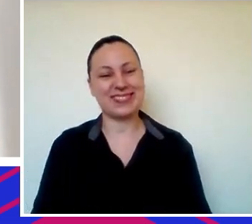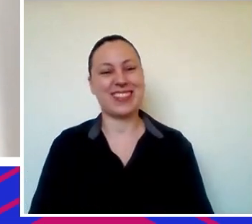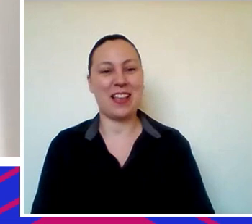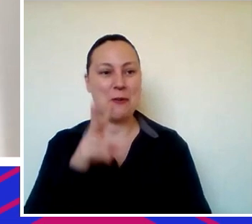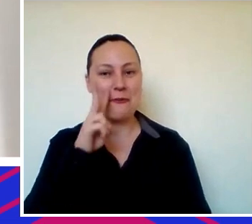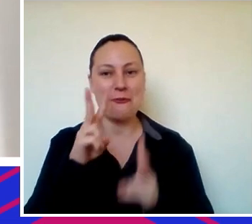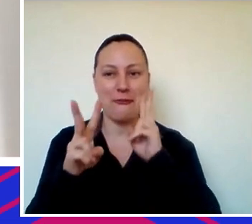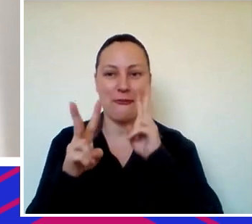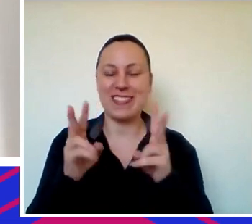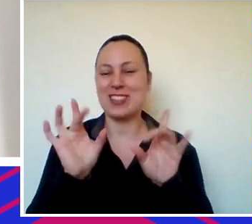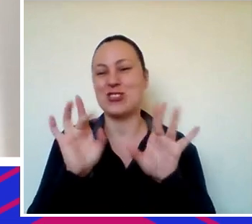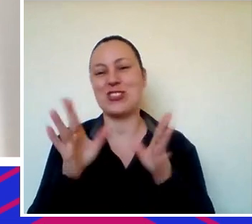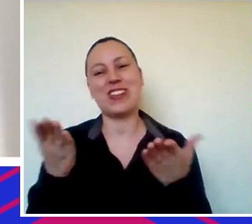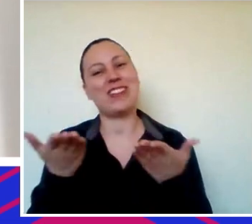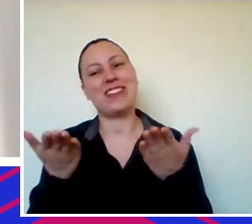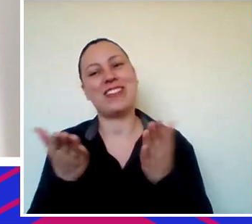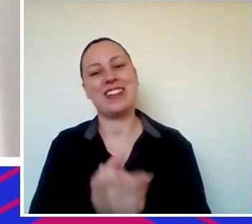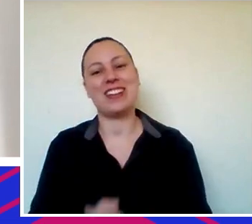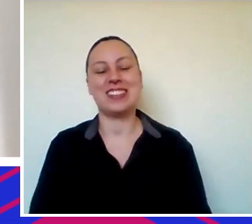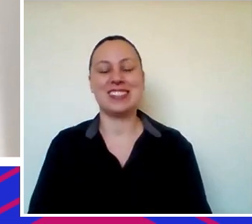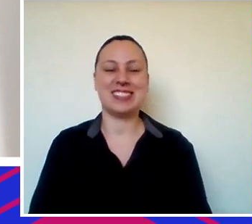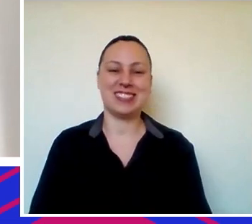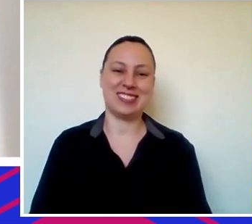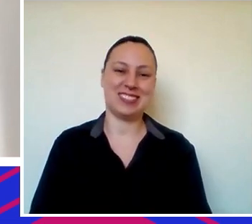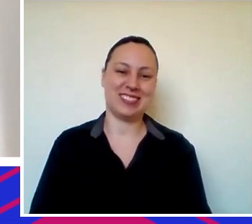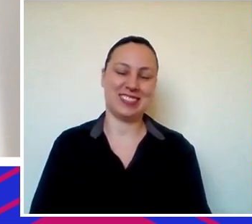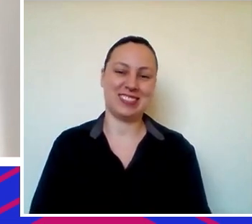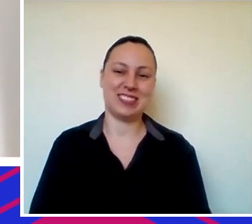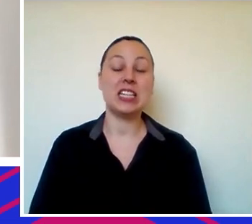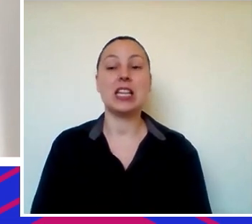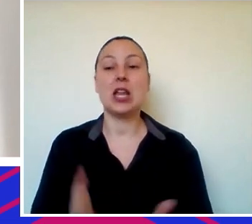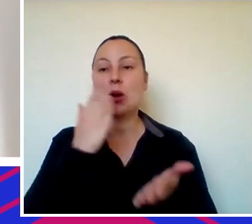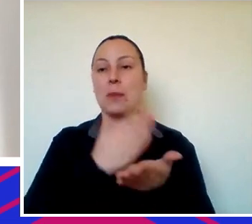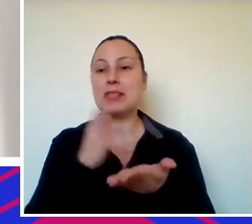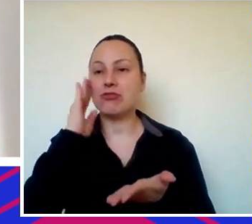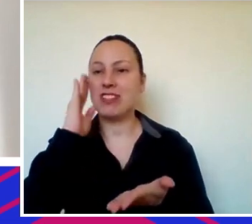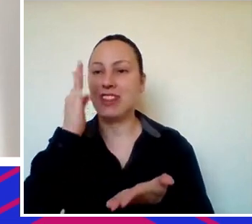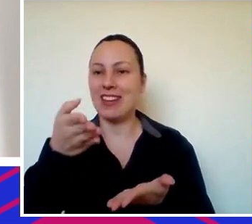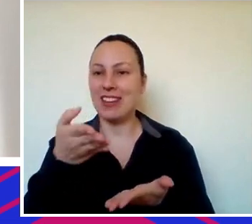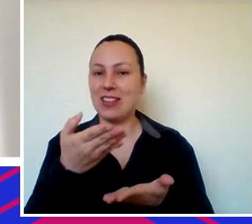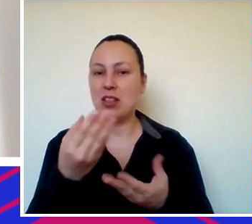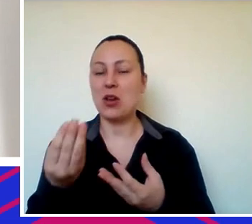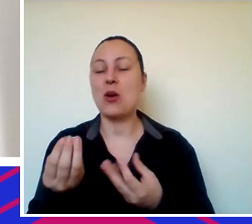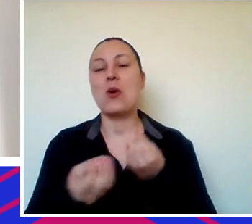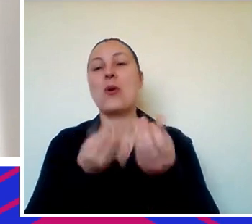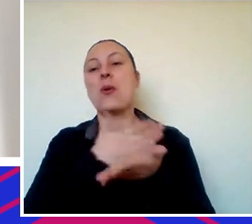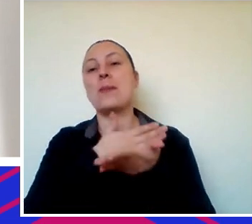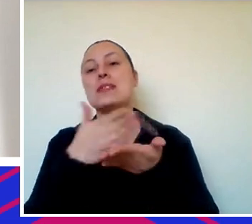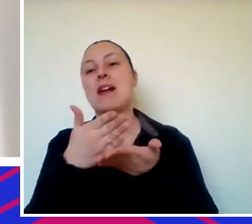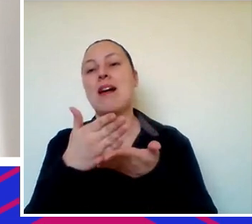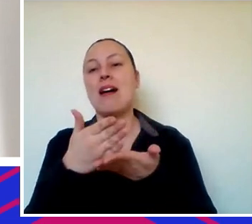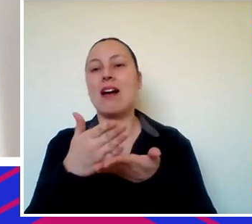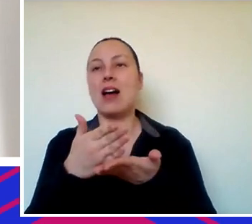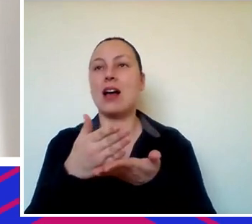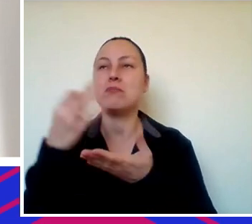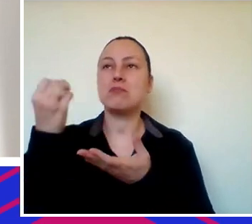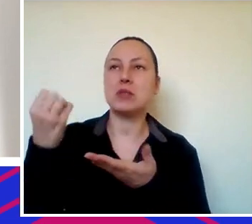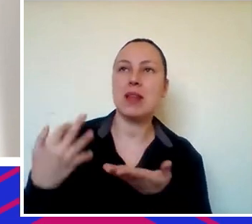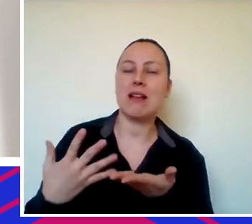em dias como esses. E vamos começar, vamos direto lá. Então, eu queria fazer uma rodadinha de apresentações, a gente falar